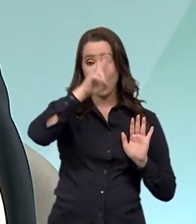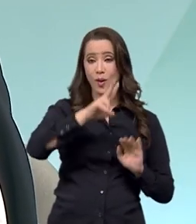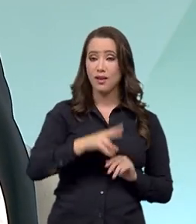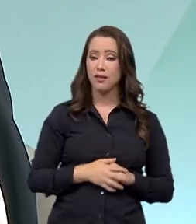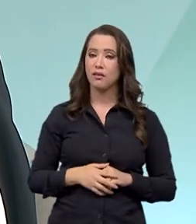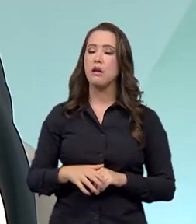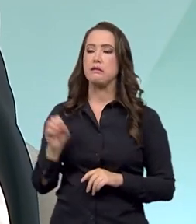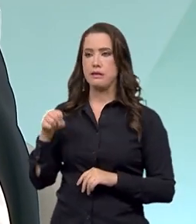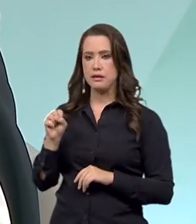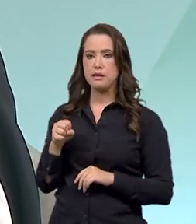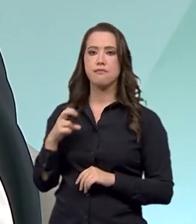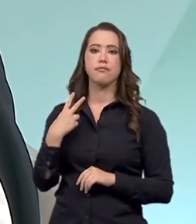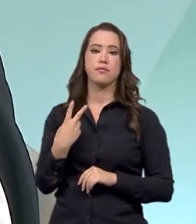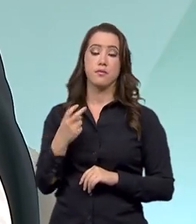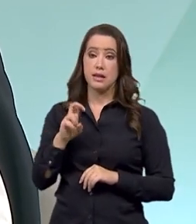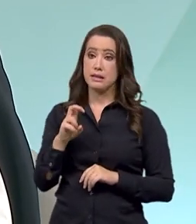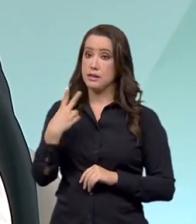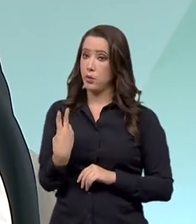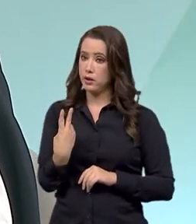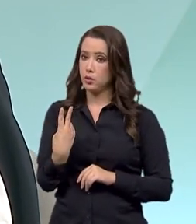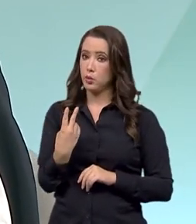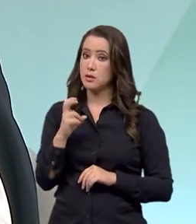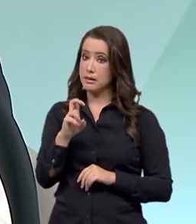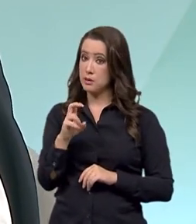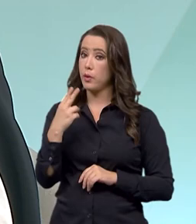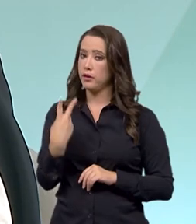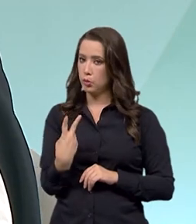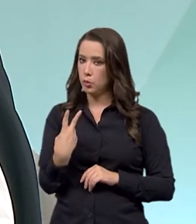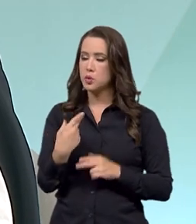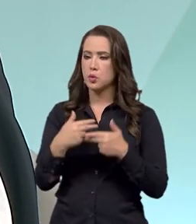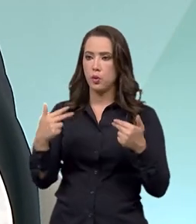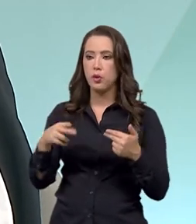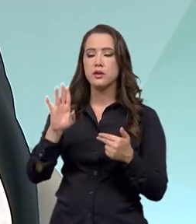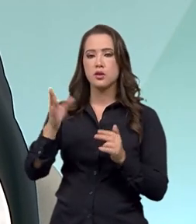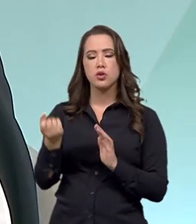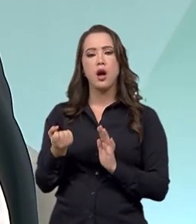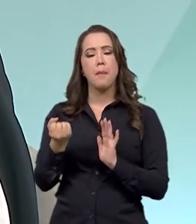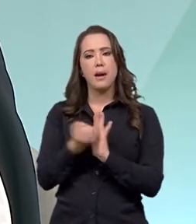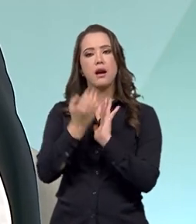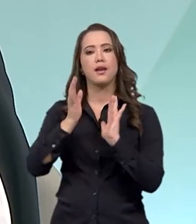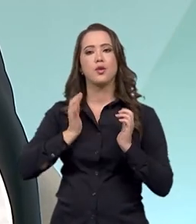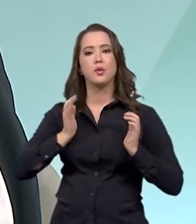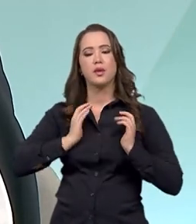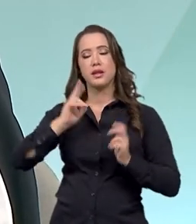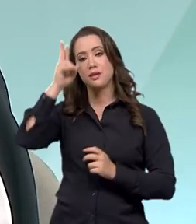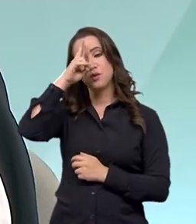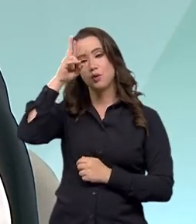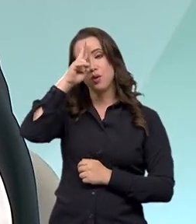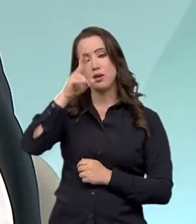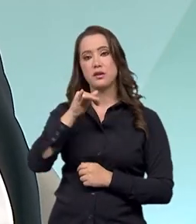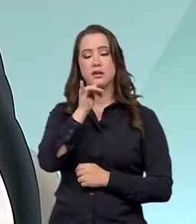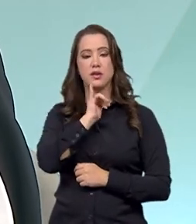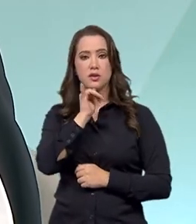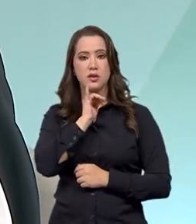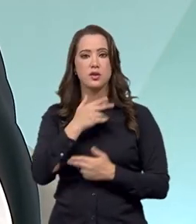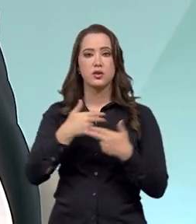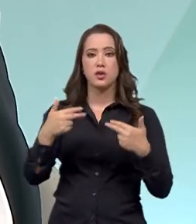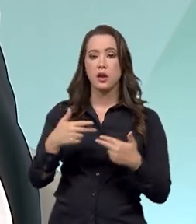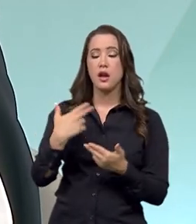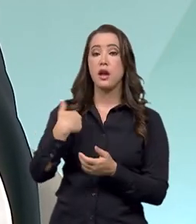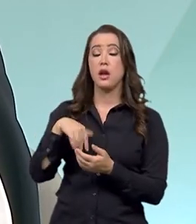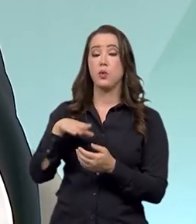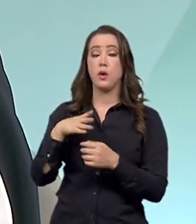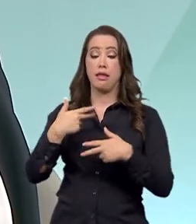E ano passado, nós tivemos a honra de registrar também e reconhecer as matrizes tradicionais do